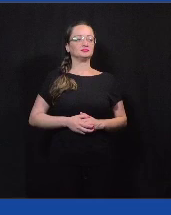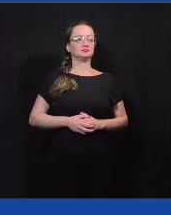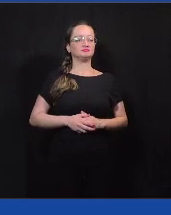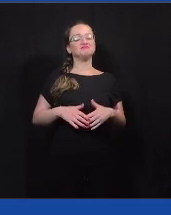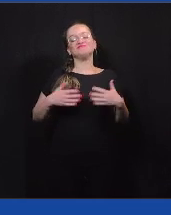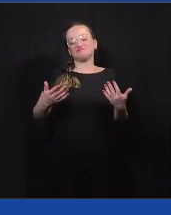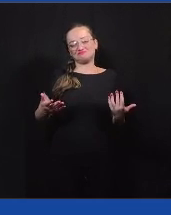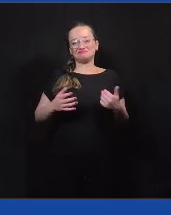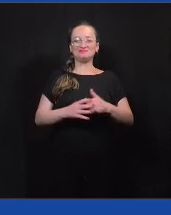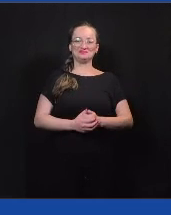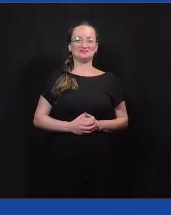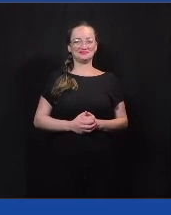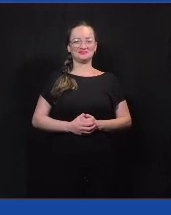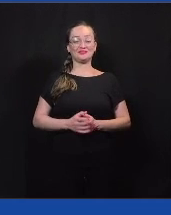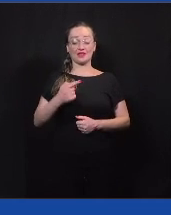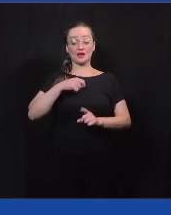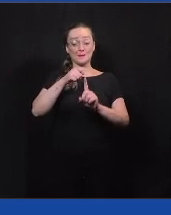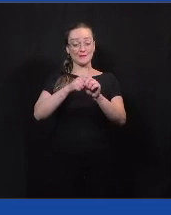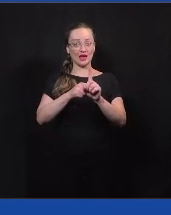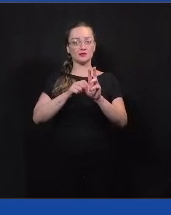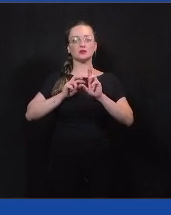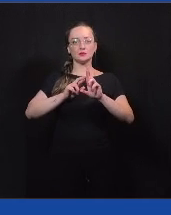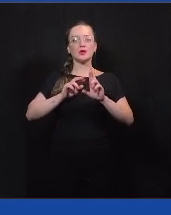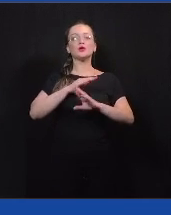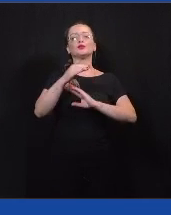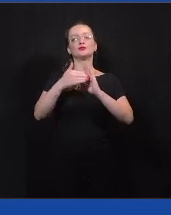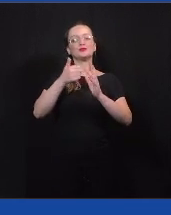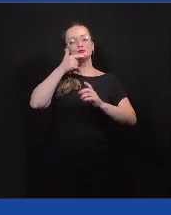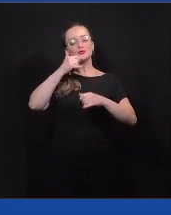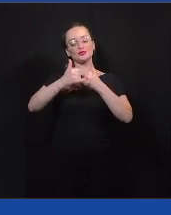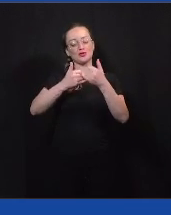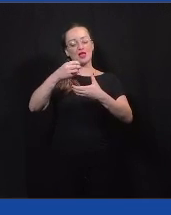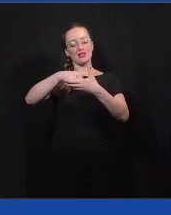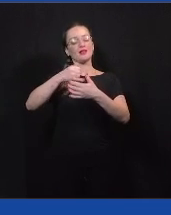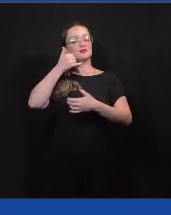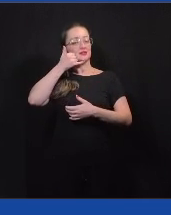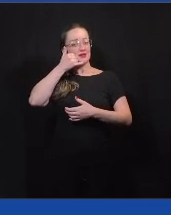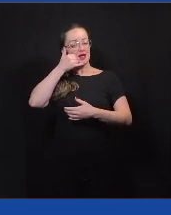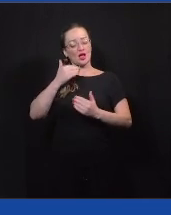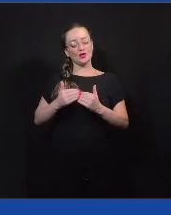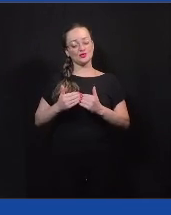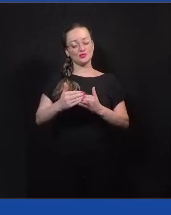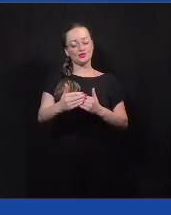isso, pessoal. Ainda esse mês, espero que todo mundo jogue no seu celular a jornada do cidadão. Obrigada.